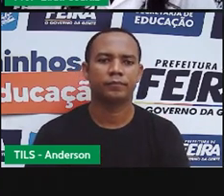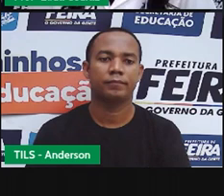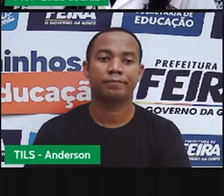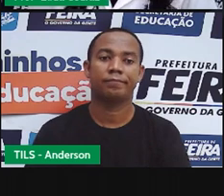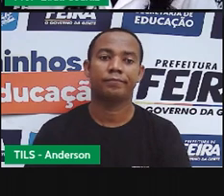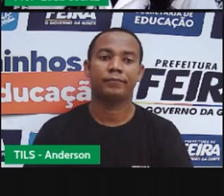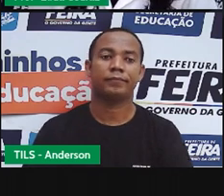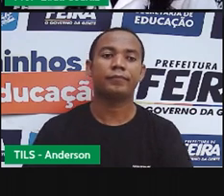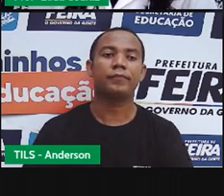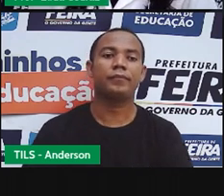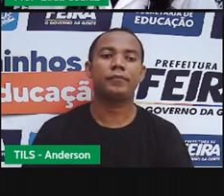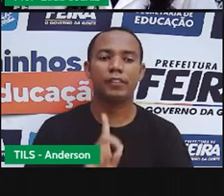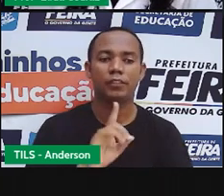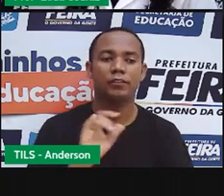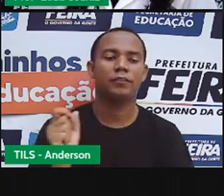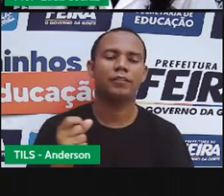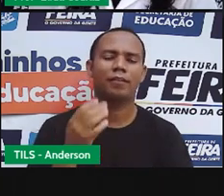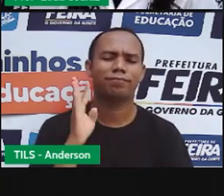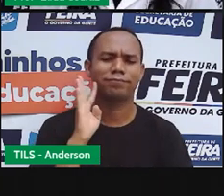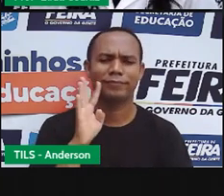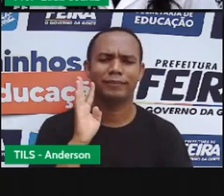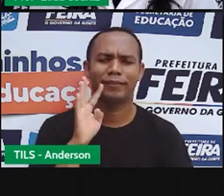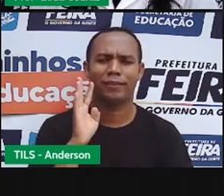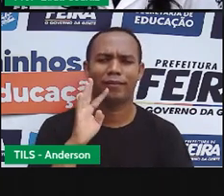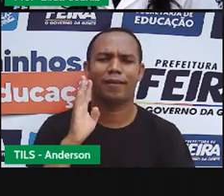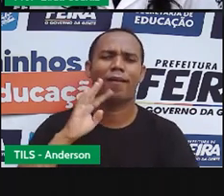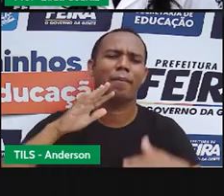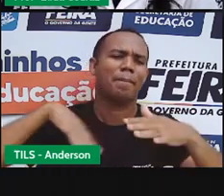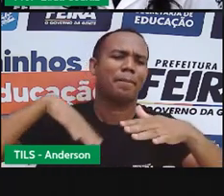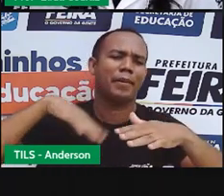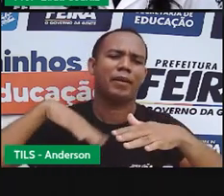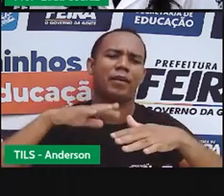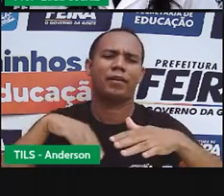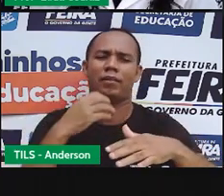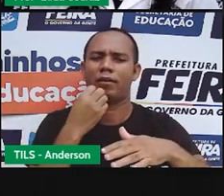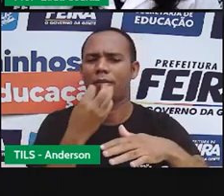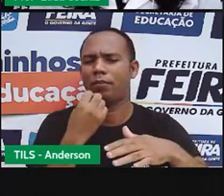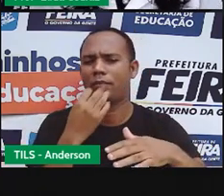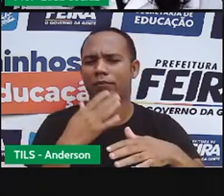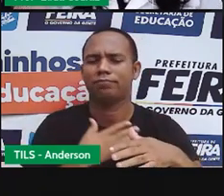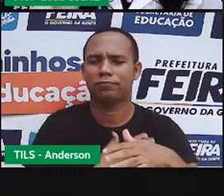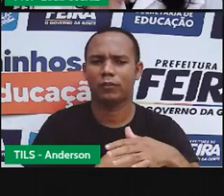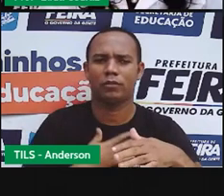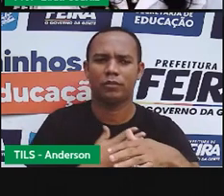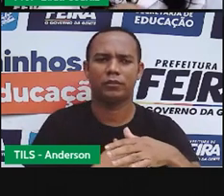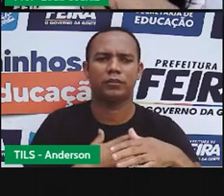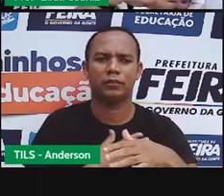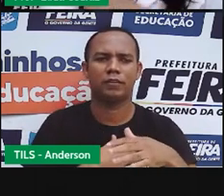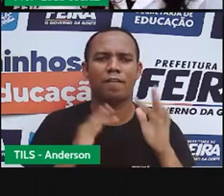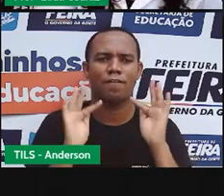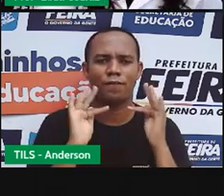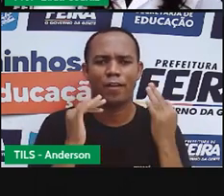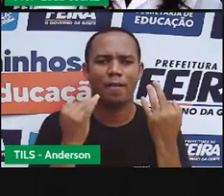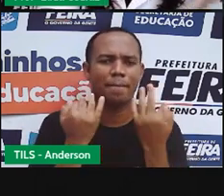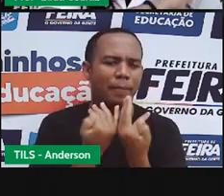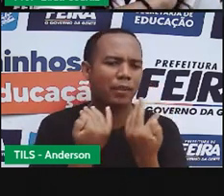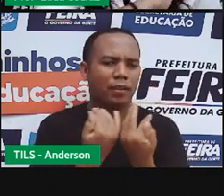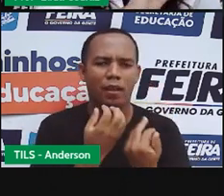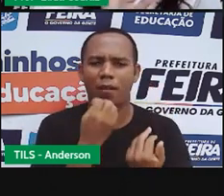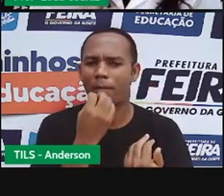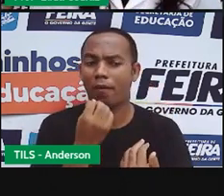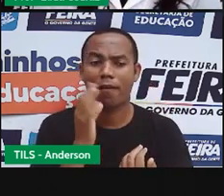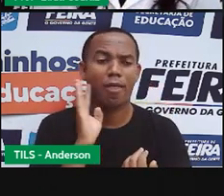O dia foi muito agradável para essa família. Passar um feriado na praia, olha só. Carlinhos e a sua família